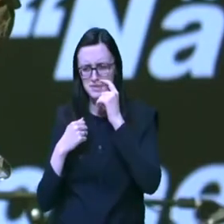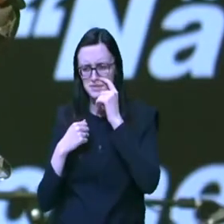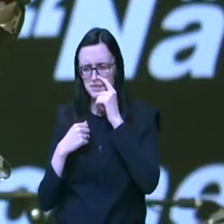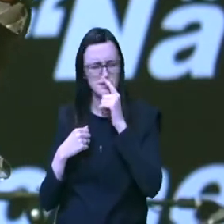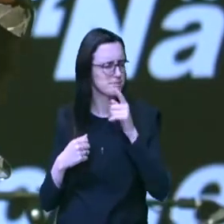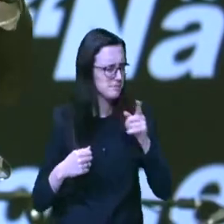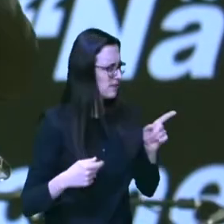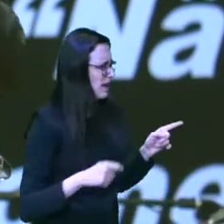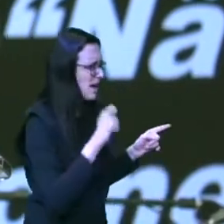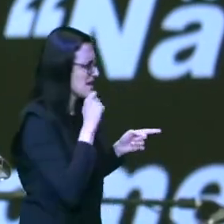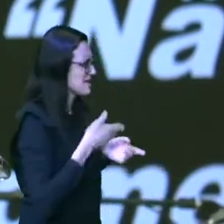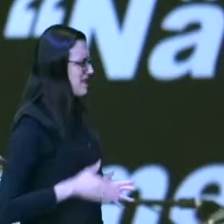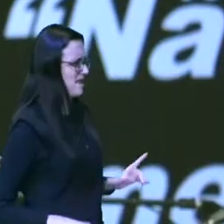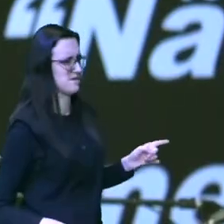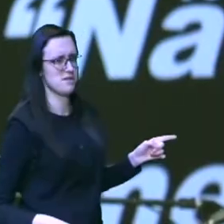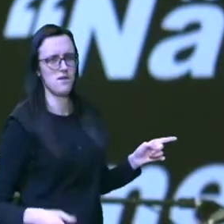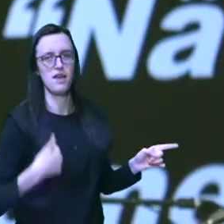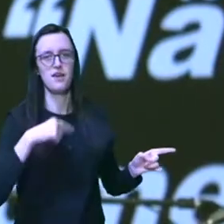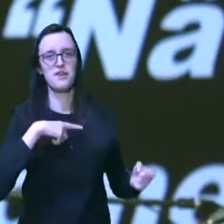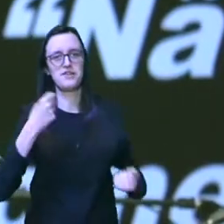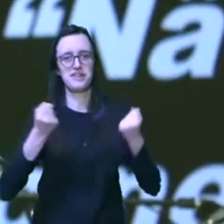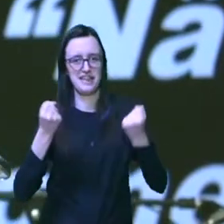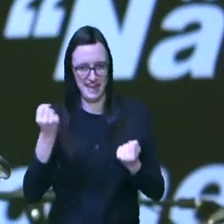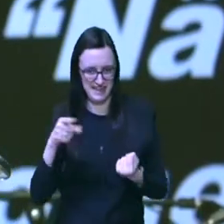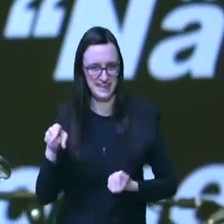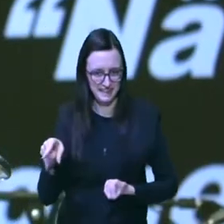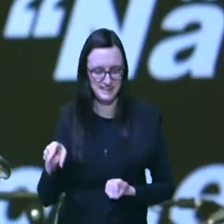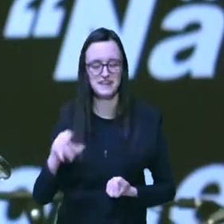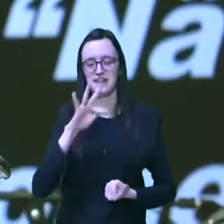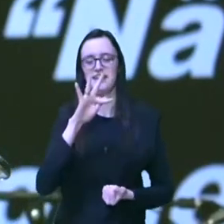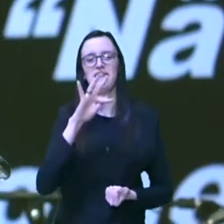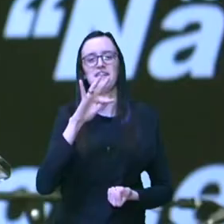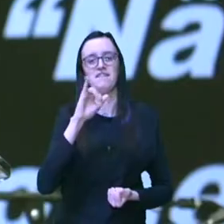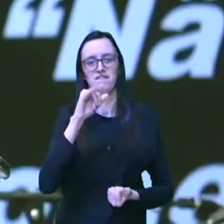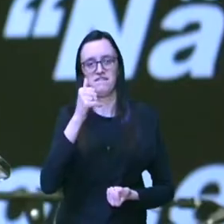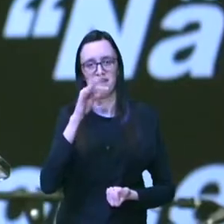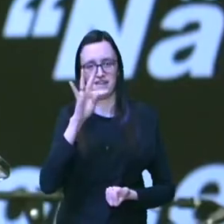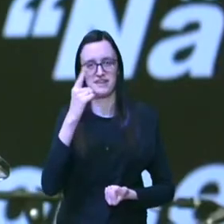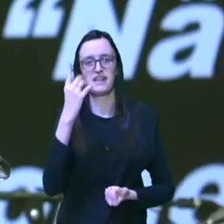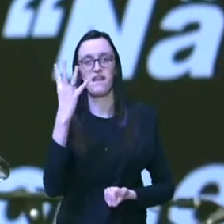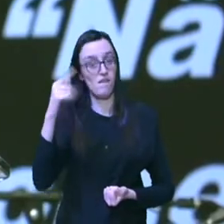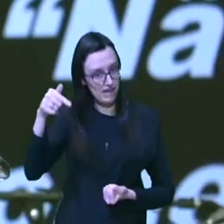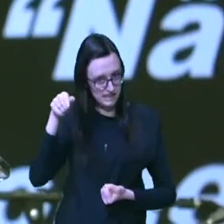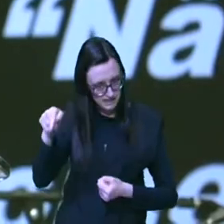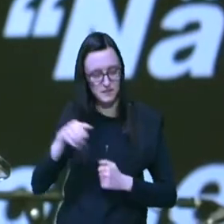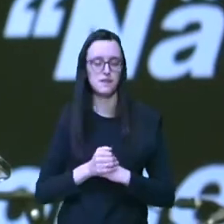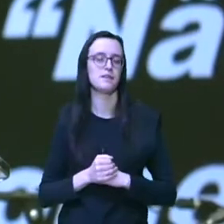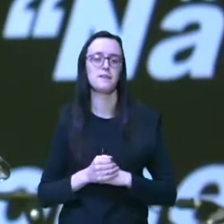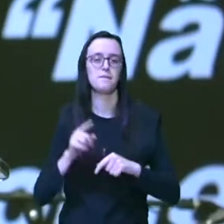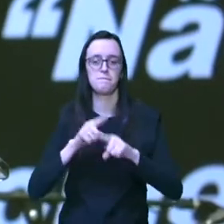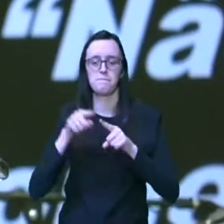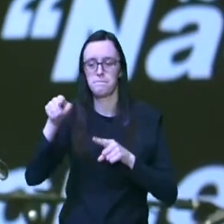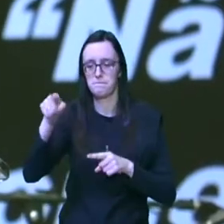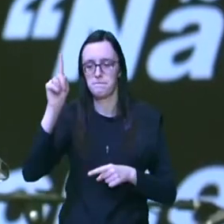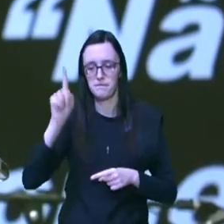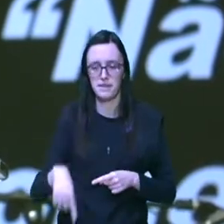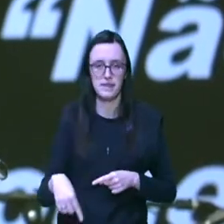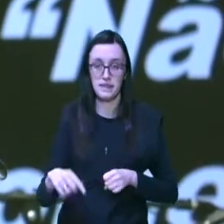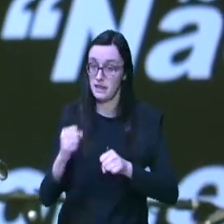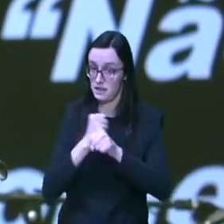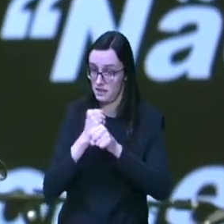nascido quando tinha o Fiat 147 mas o Fiat 147 C no 85